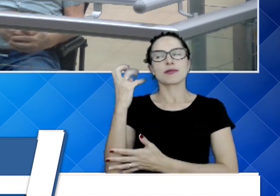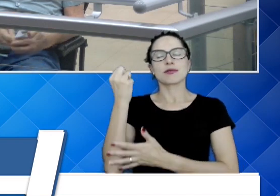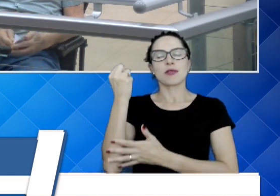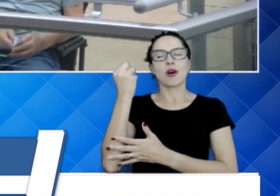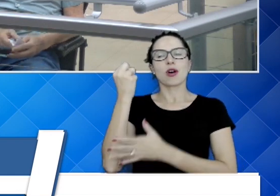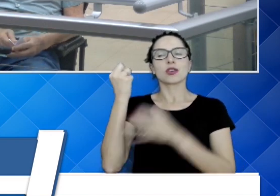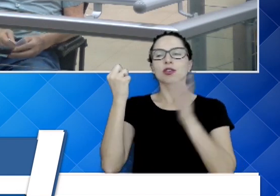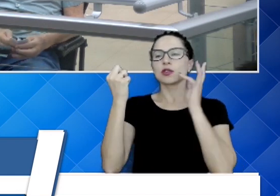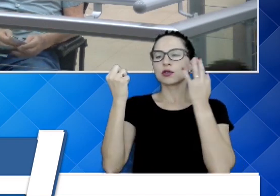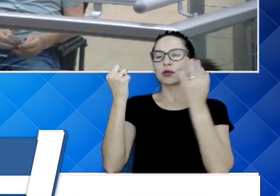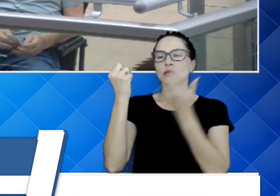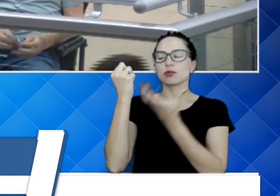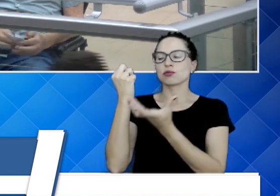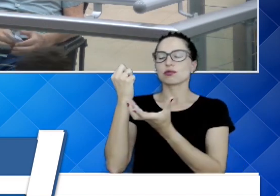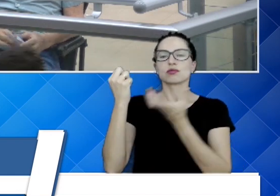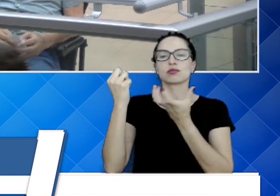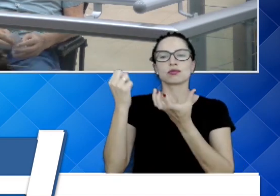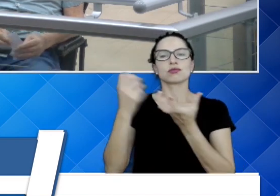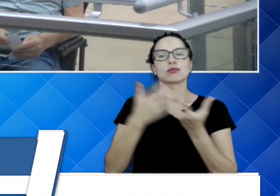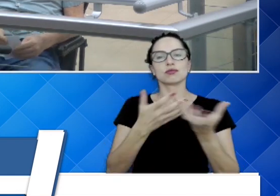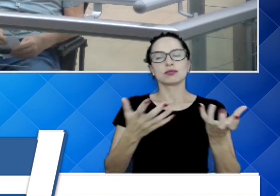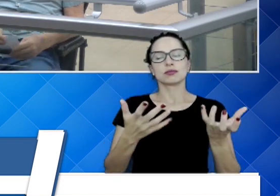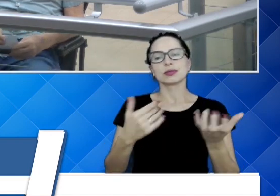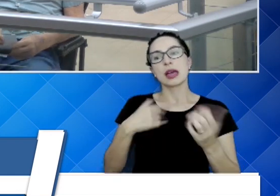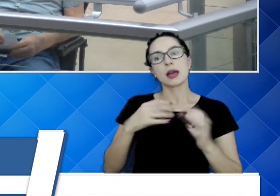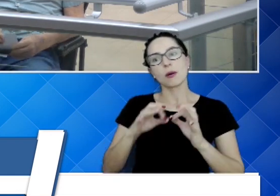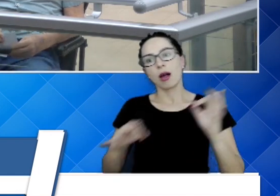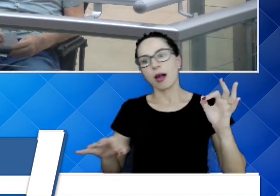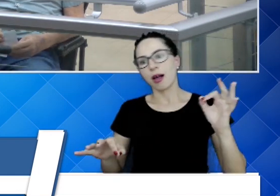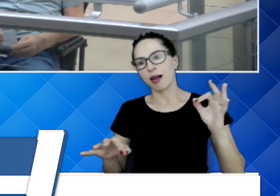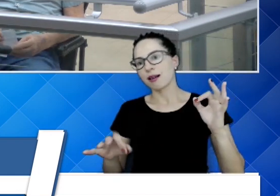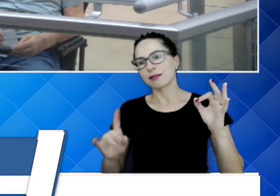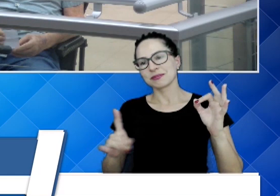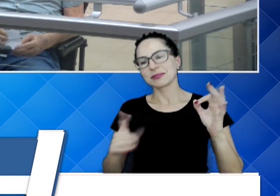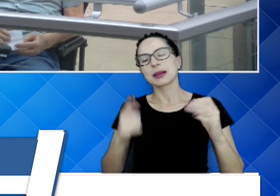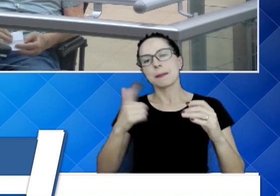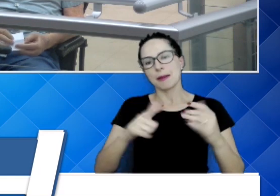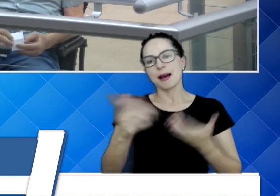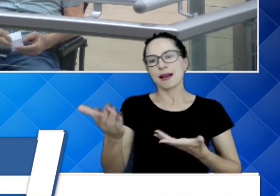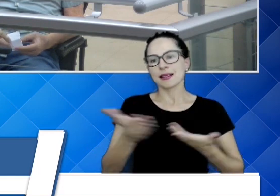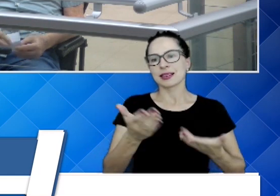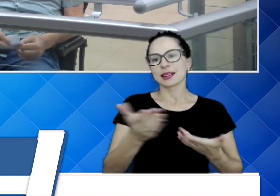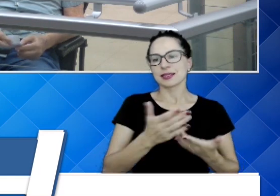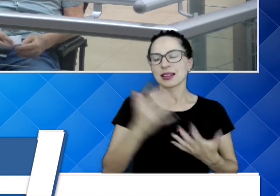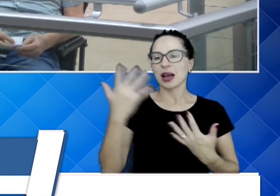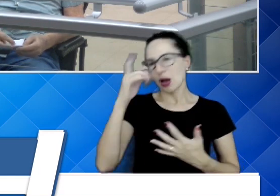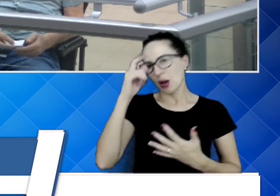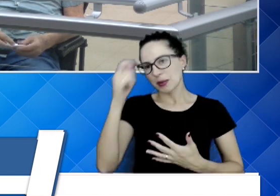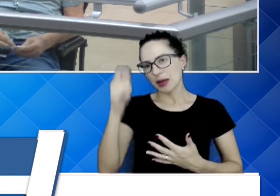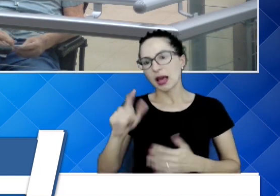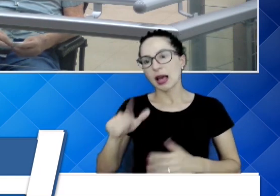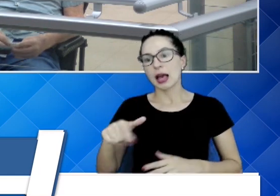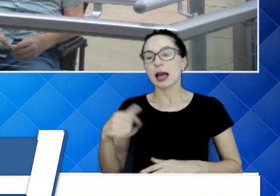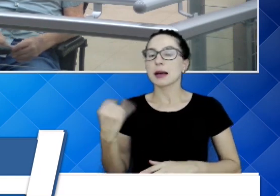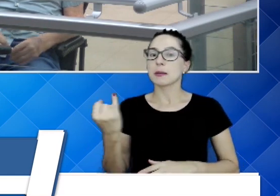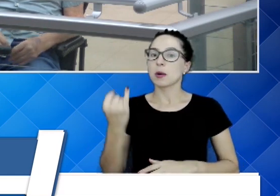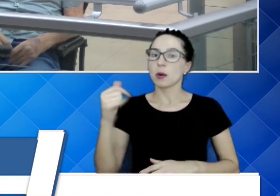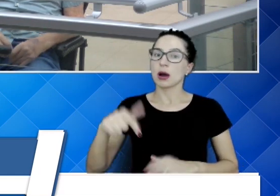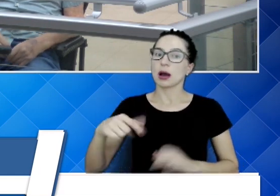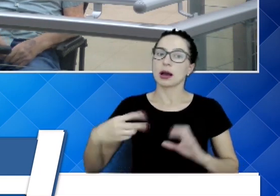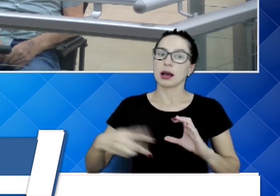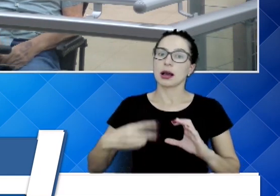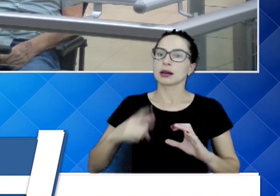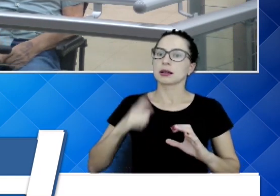vou me estender, porque tem mais vereadores que desejam homenageá-lo. É importante a gente, nessa casa de leis, elevar